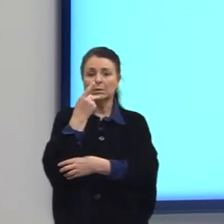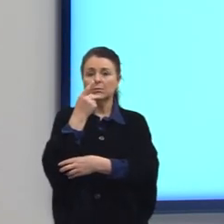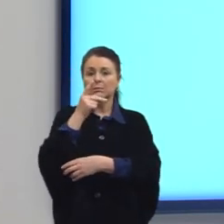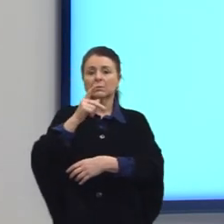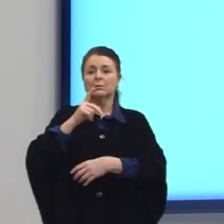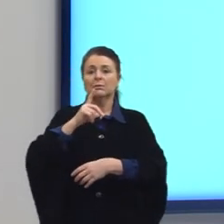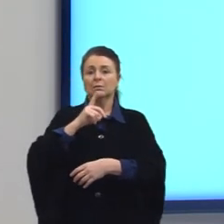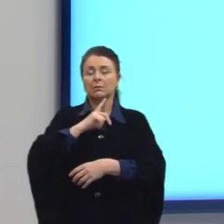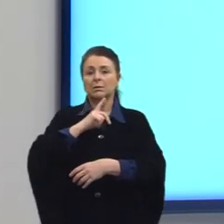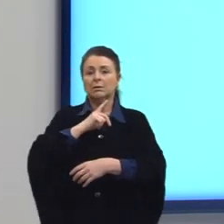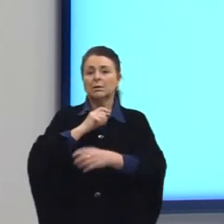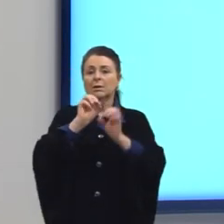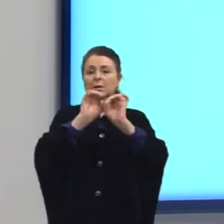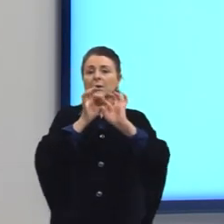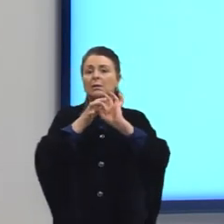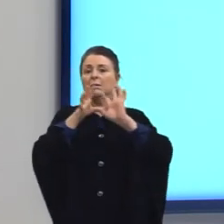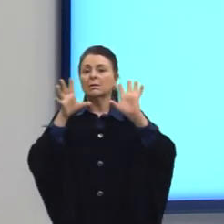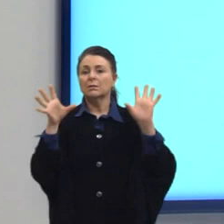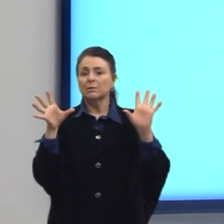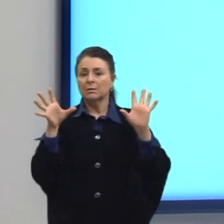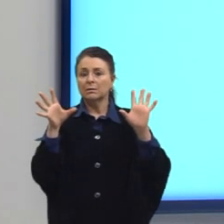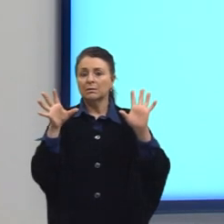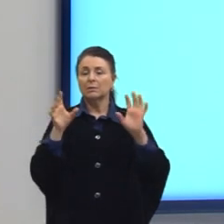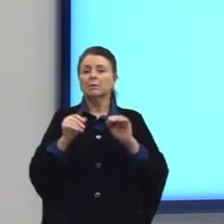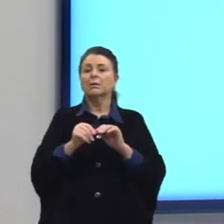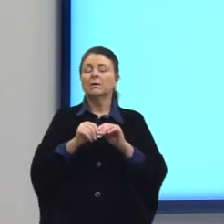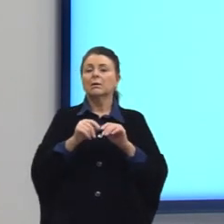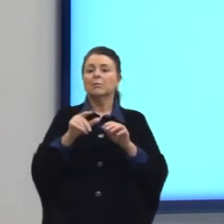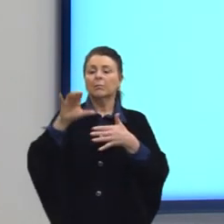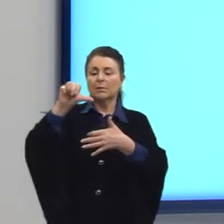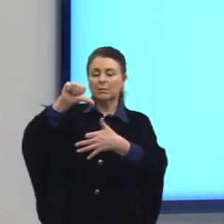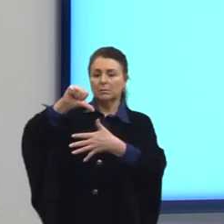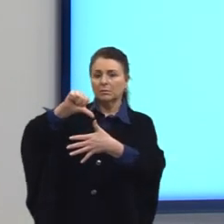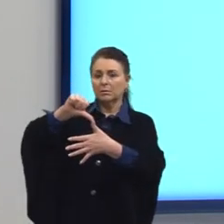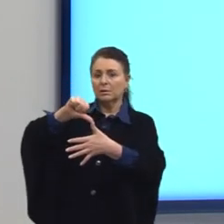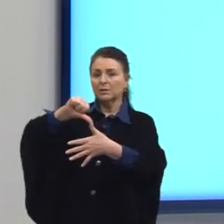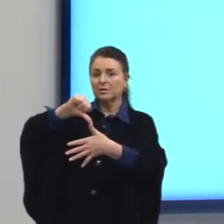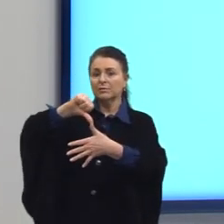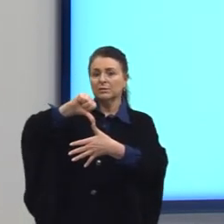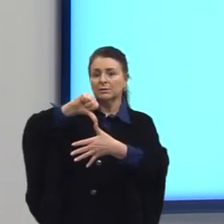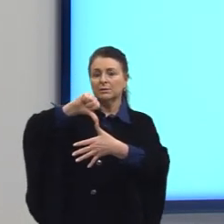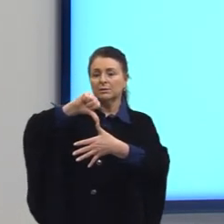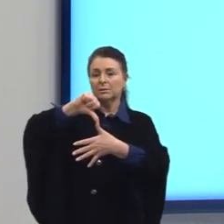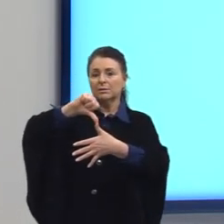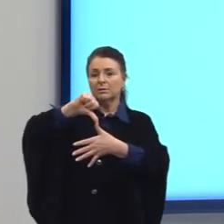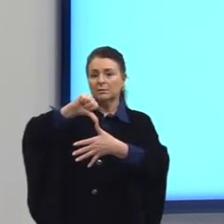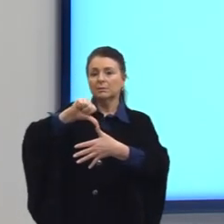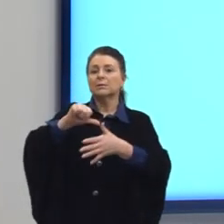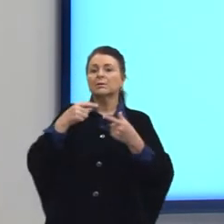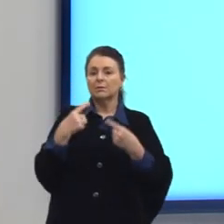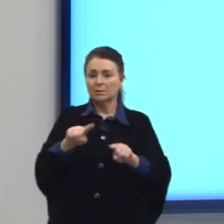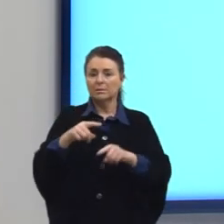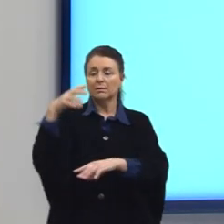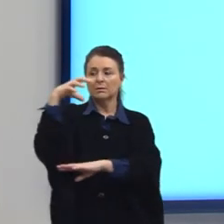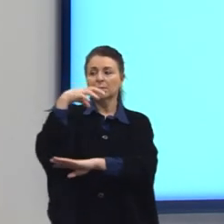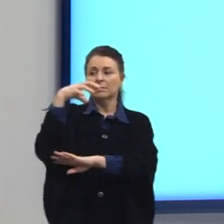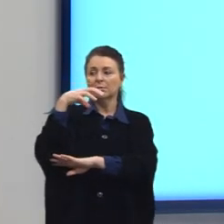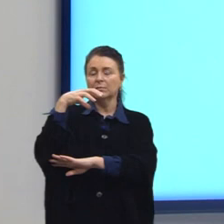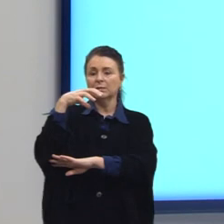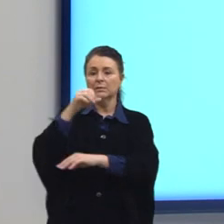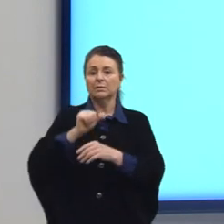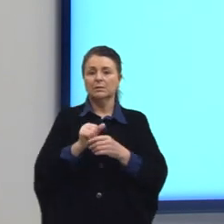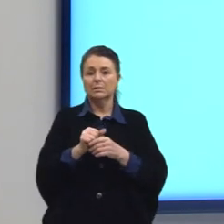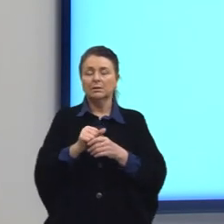água que é liberado pela América do Sul inteira, né? Causando as chuvas. Então, não está